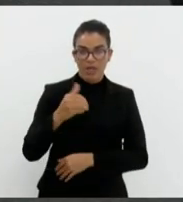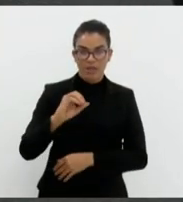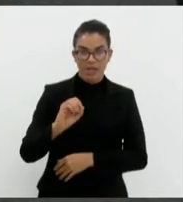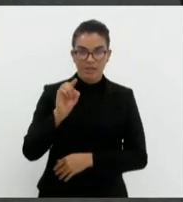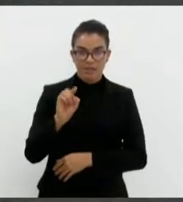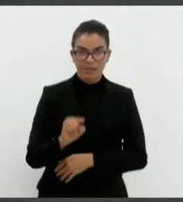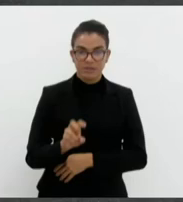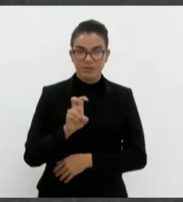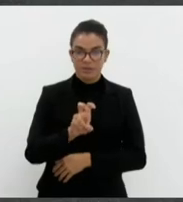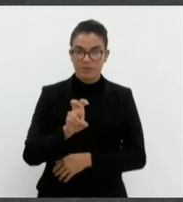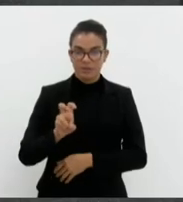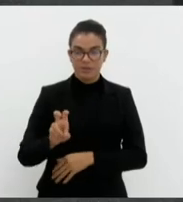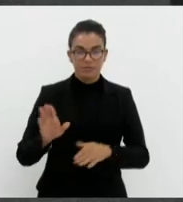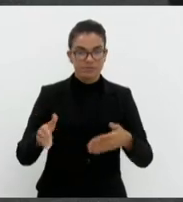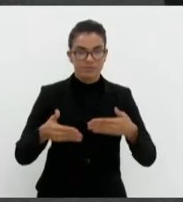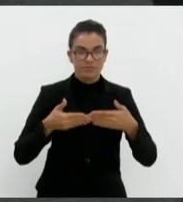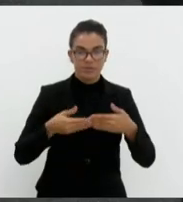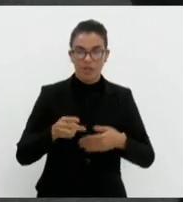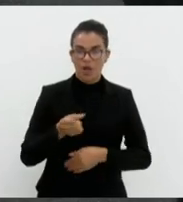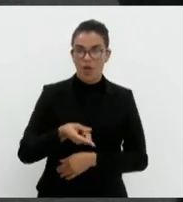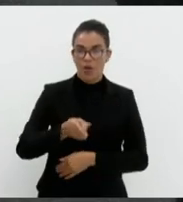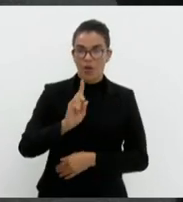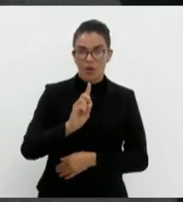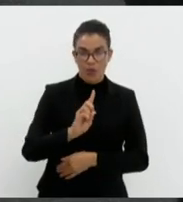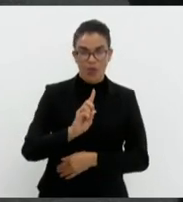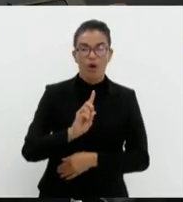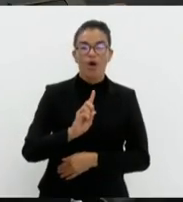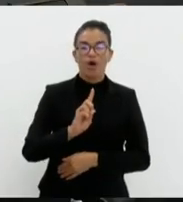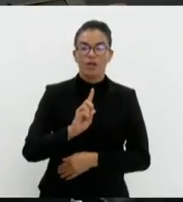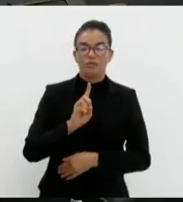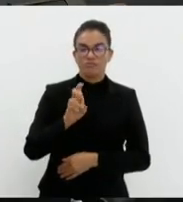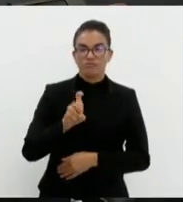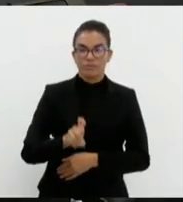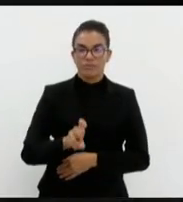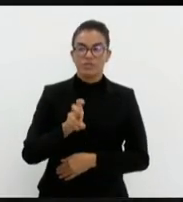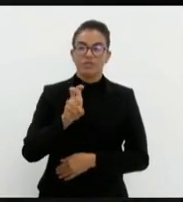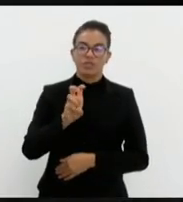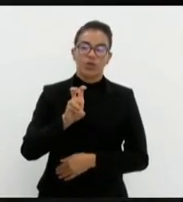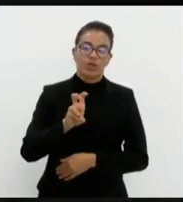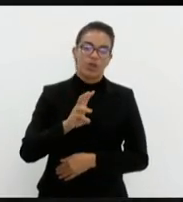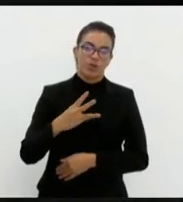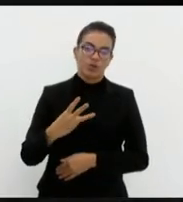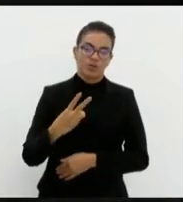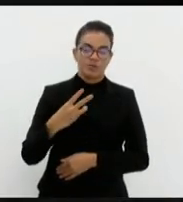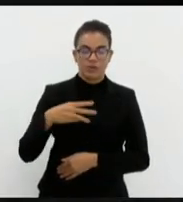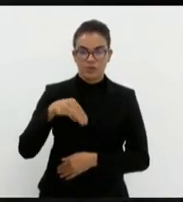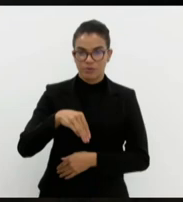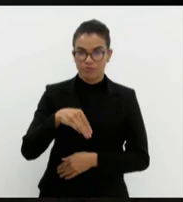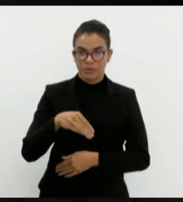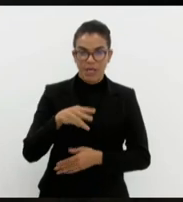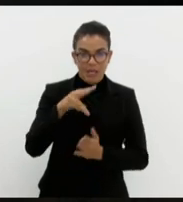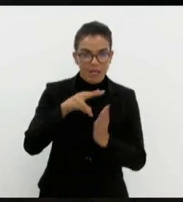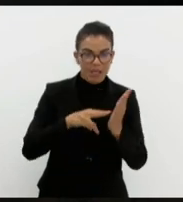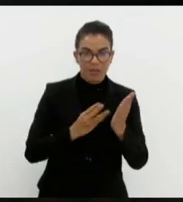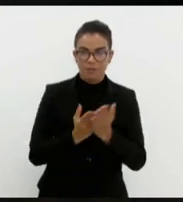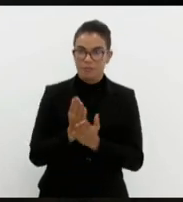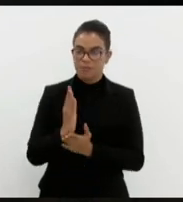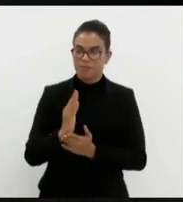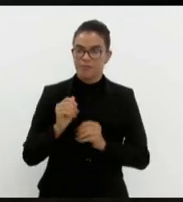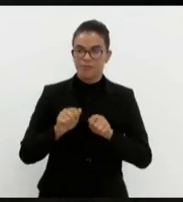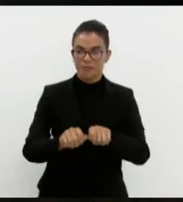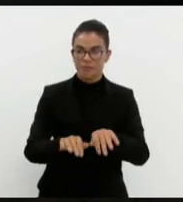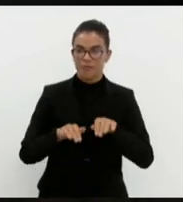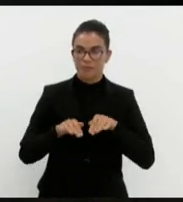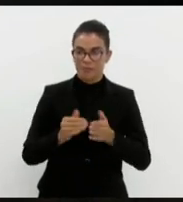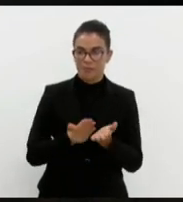minutos, foi encerrada às 13 horas e 2 minutos. Lida e aprovada a ata, passei ao expediente